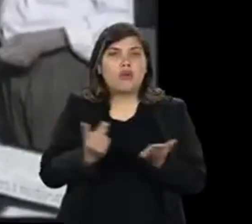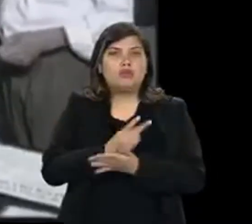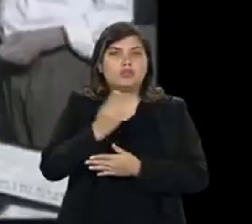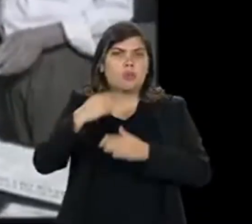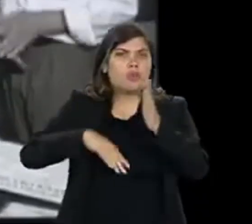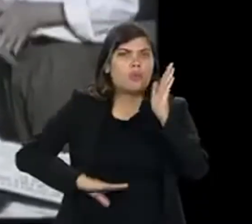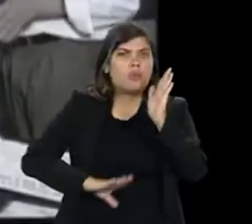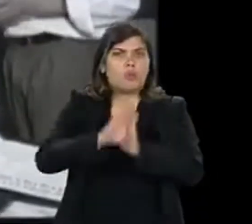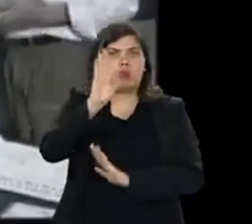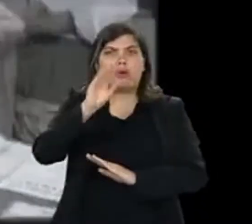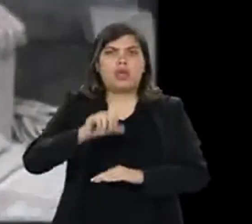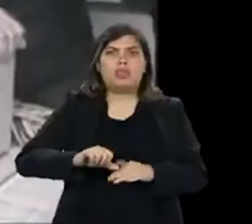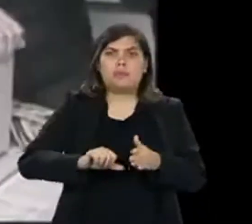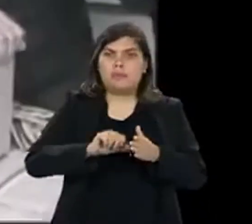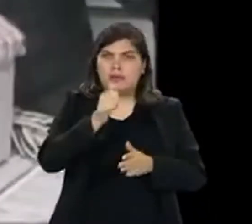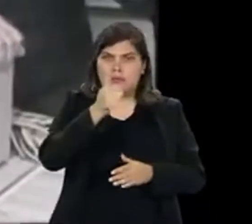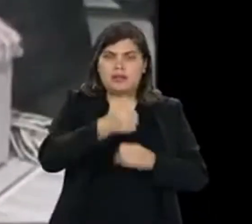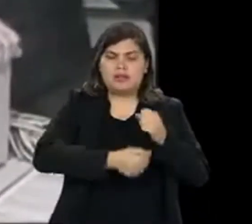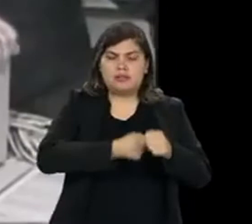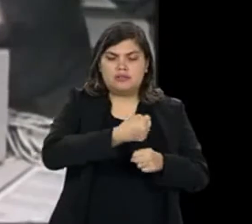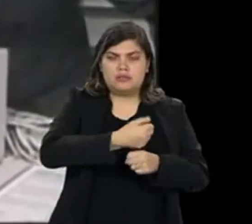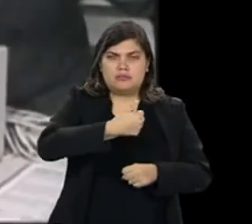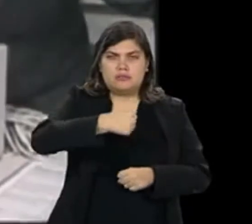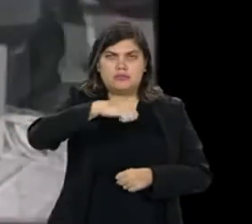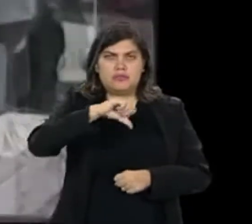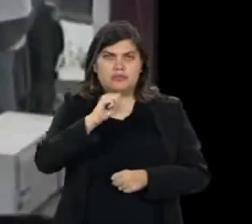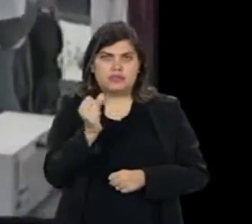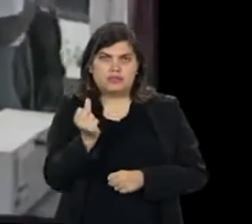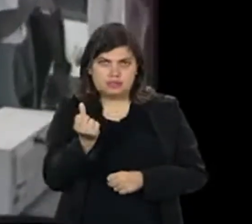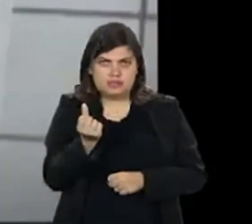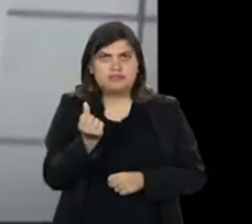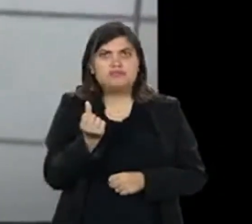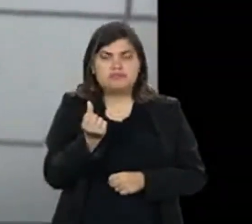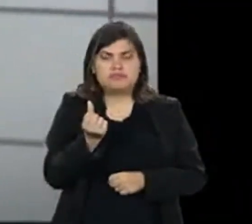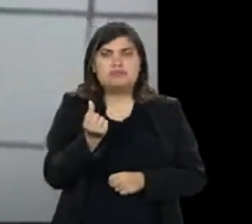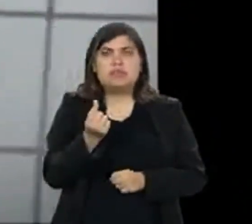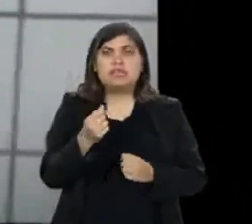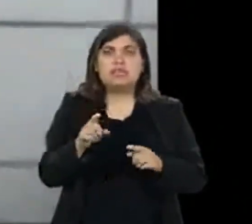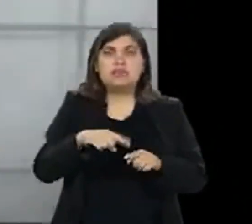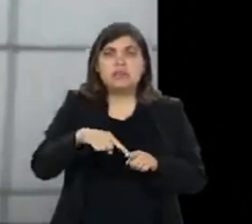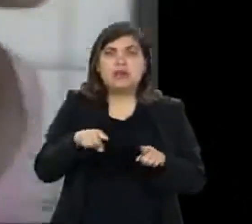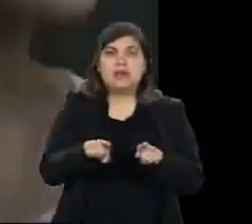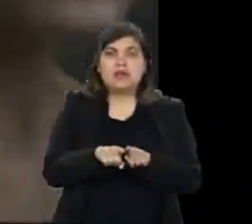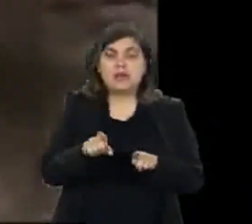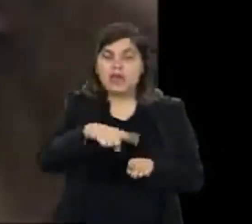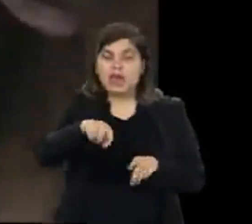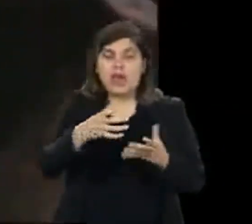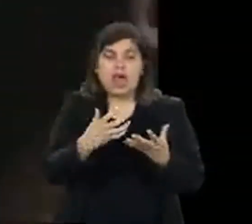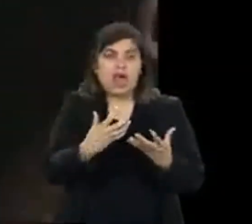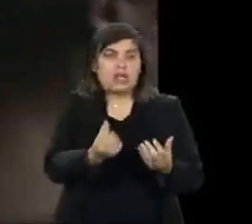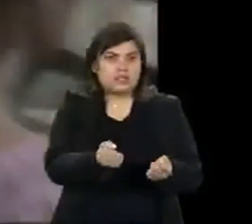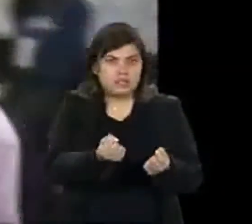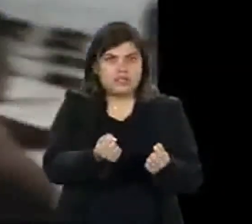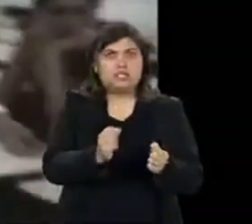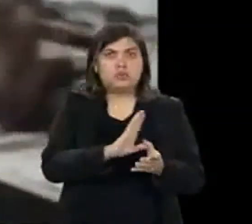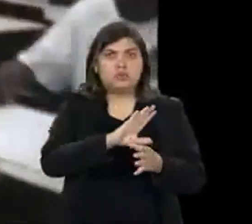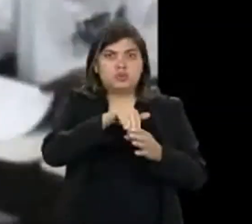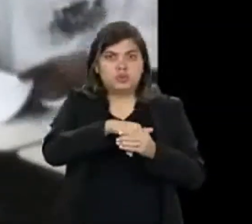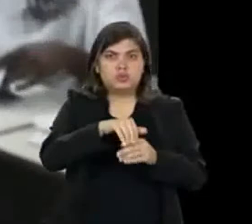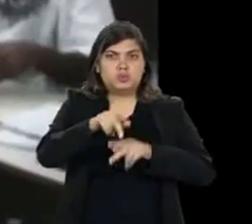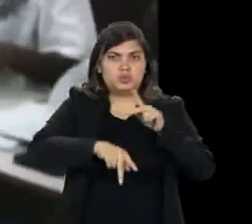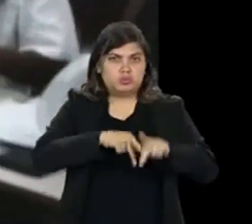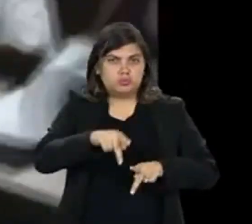Aconteceu que o sucesso foi tão grande na primeira, em 1996, e a aceitação por parte de todo